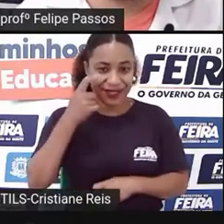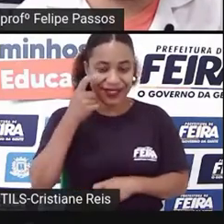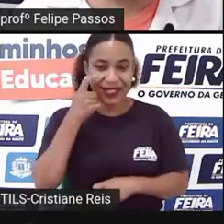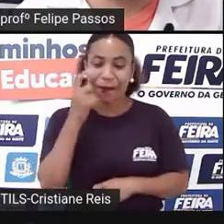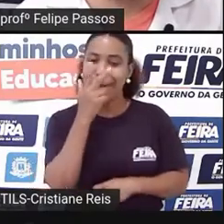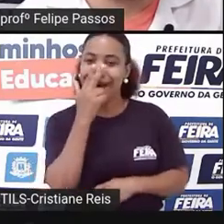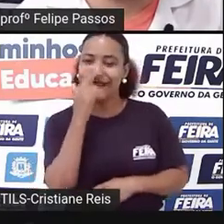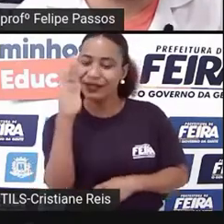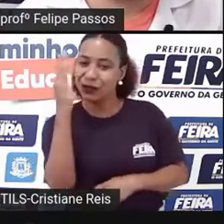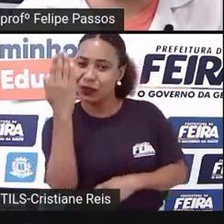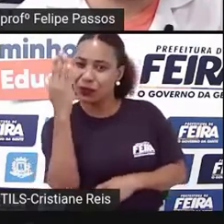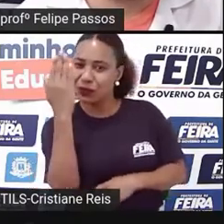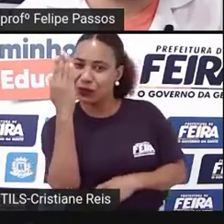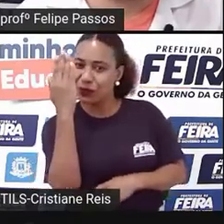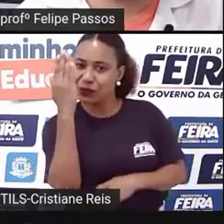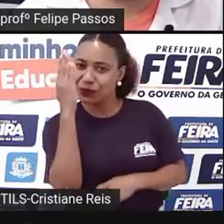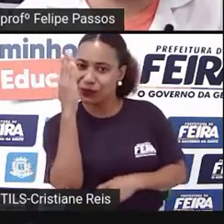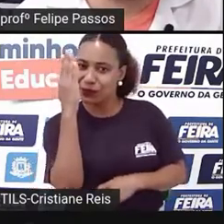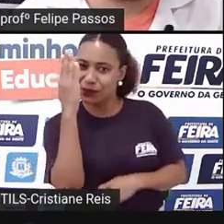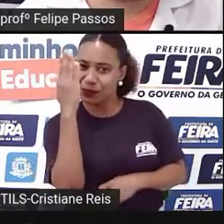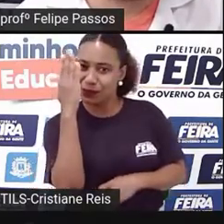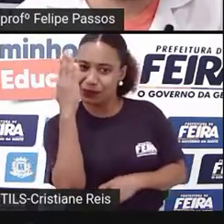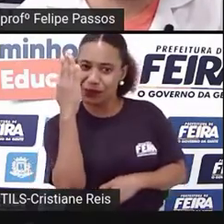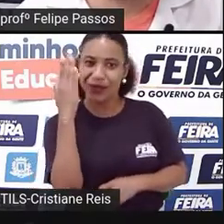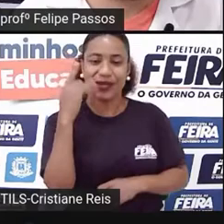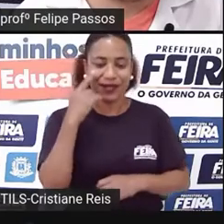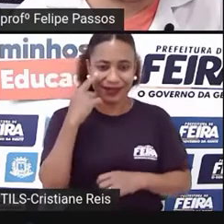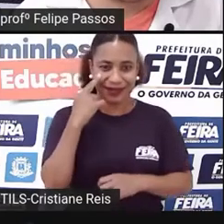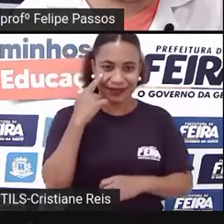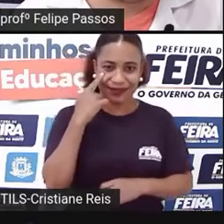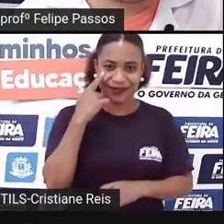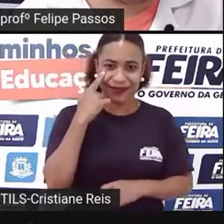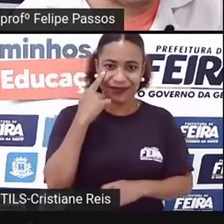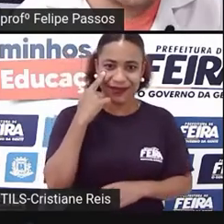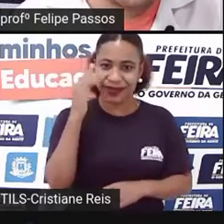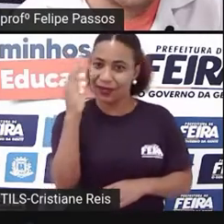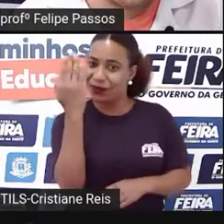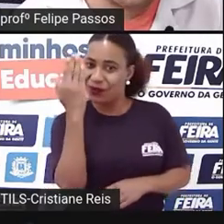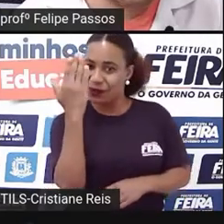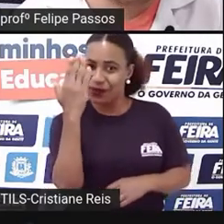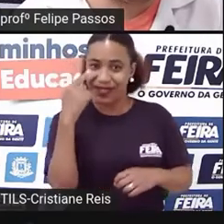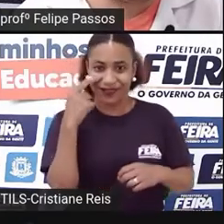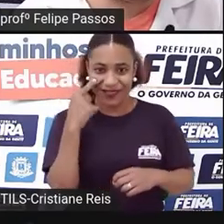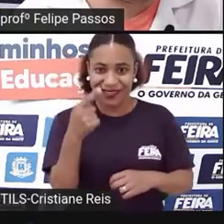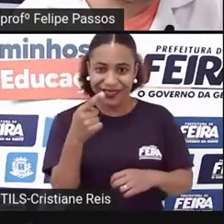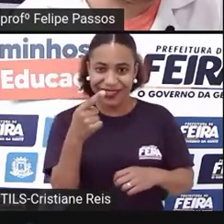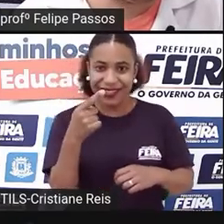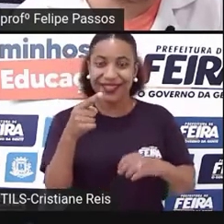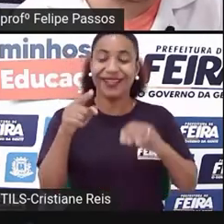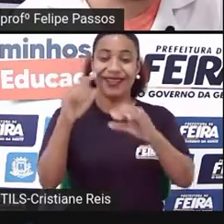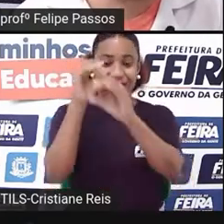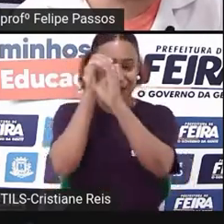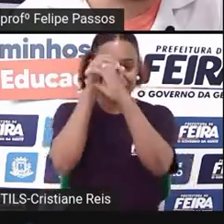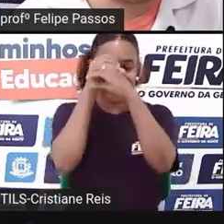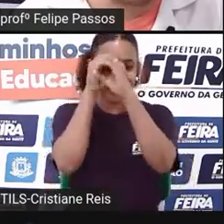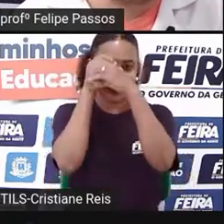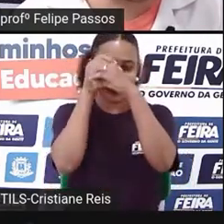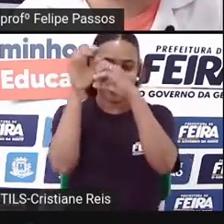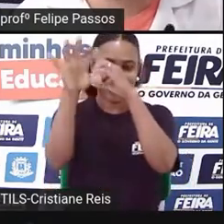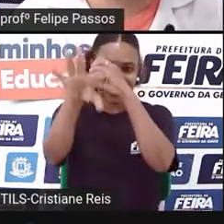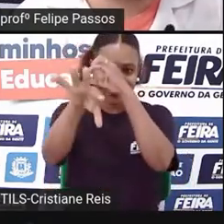Por que esse espelho? A imagem, ela entra, ela toca o espelho e a gente consegue enxergar aqui em cima, sabe?